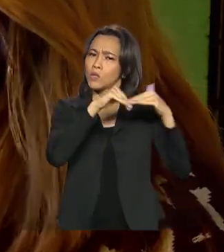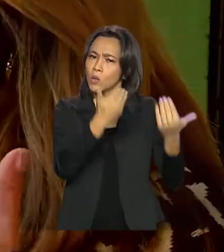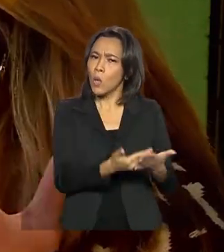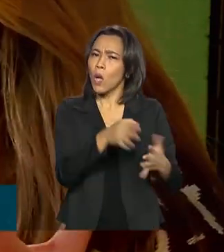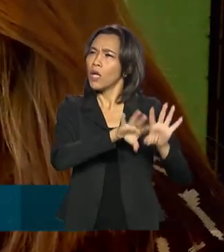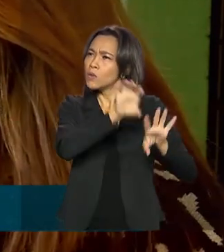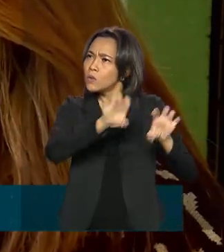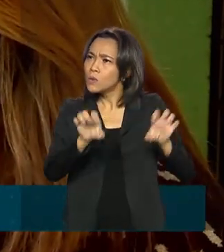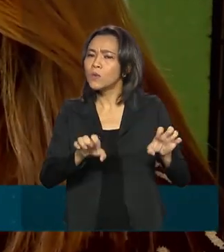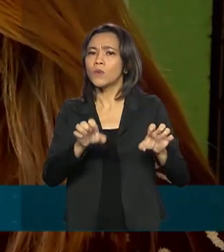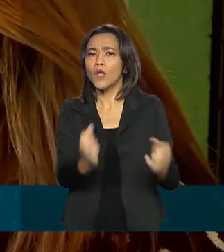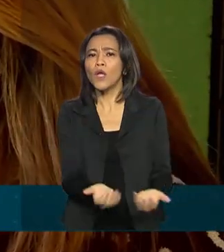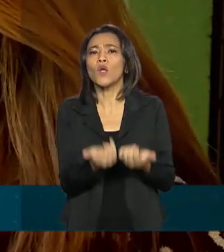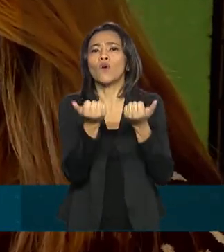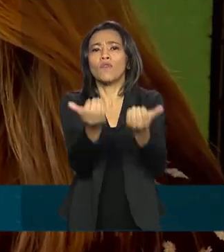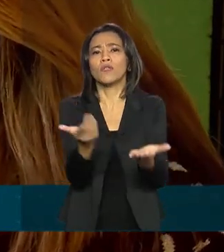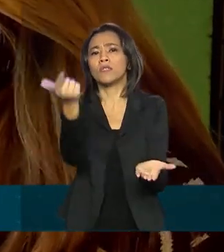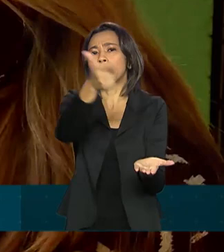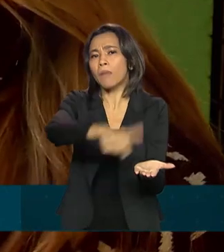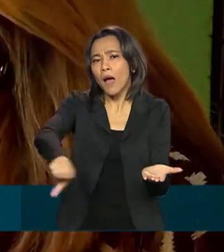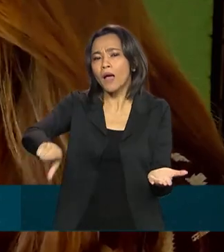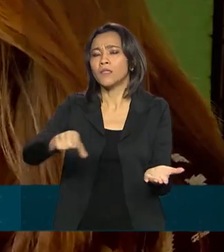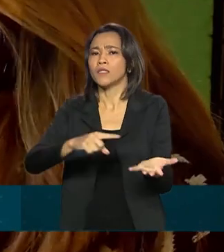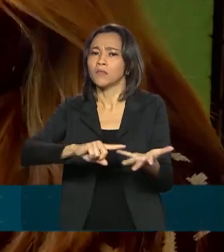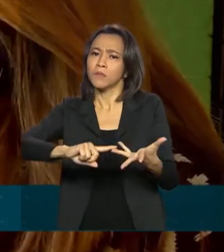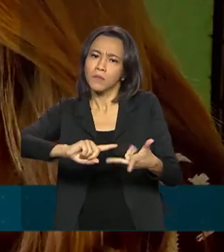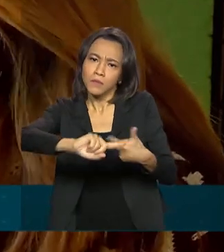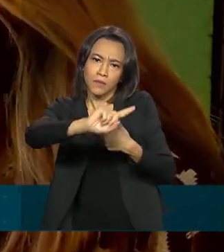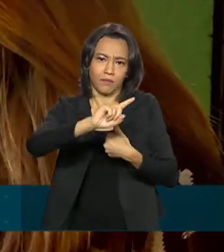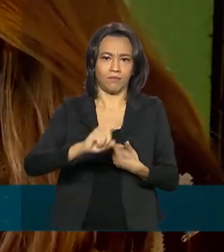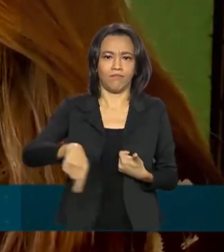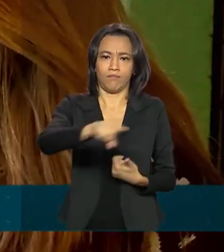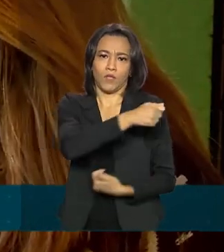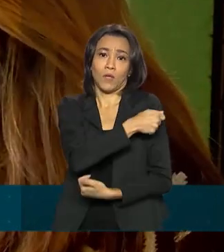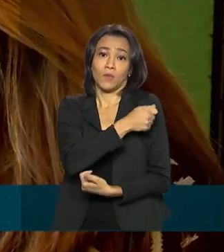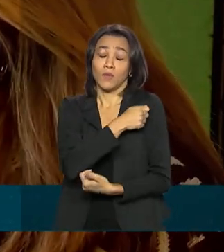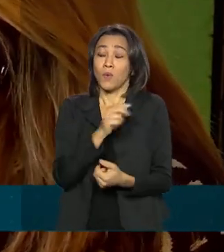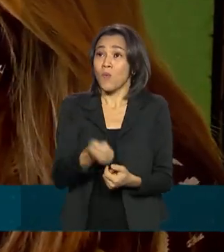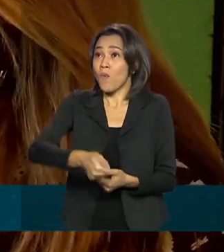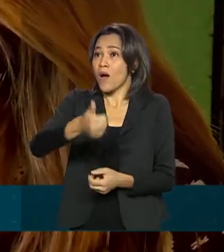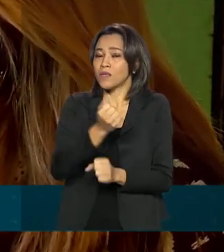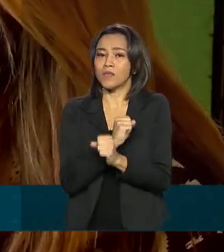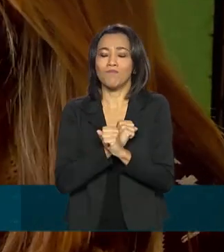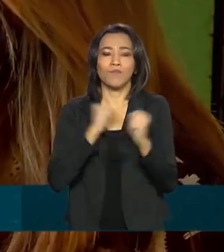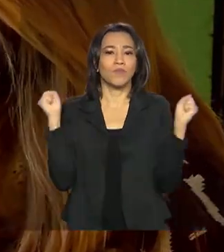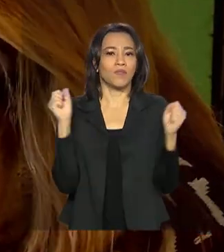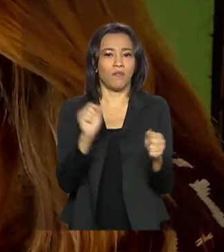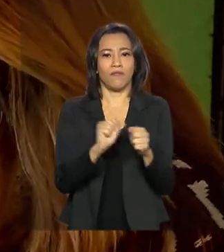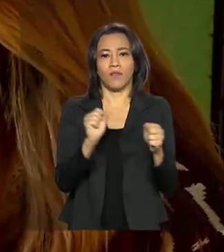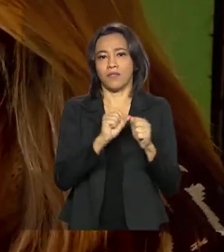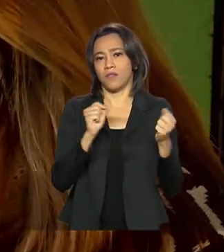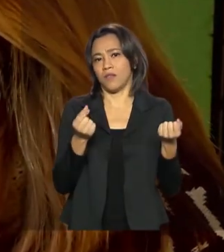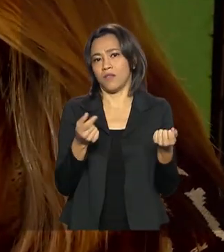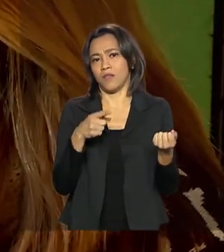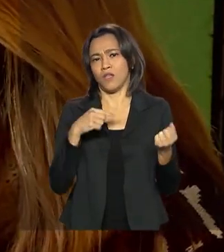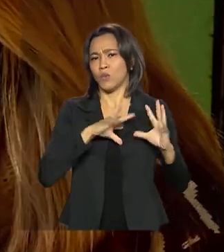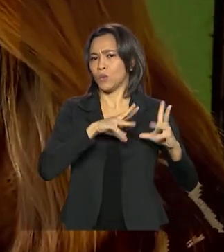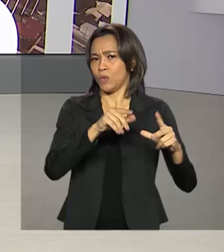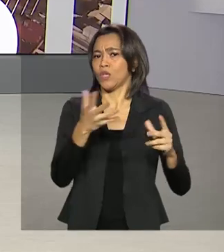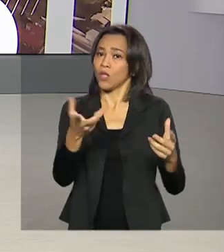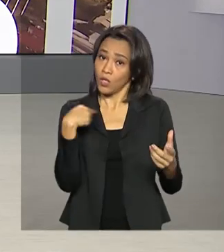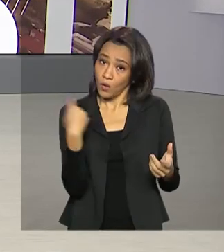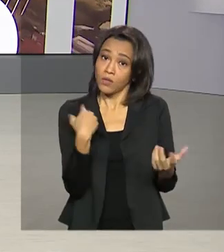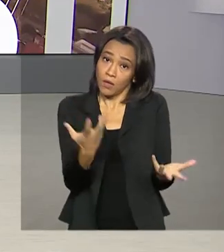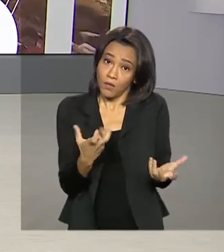oferecer mais atividades para os nossos alunos, seria quase que impossível a gente fazer tudo o que nós queremos fazer.